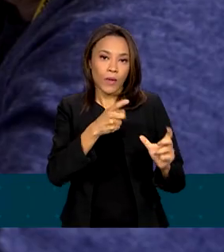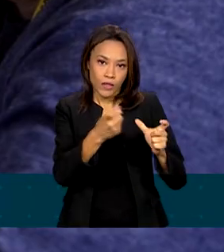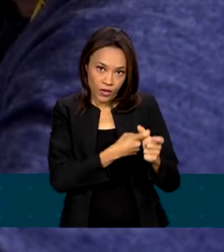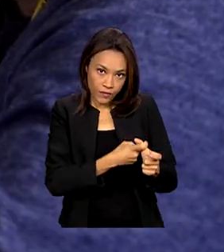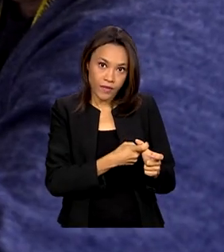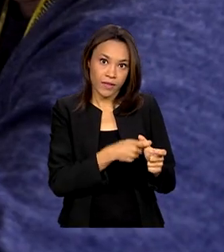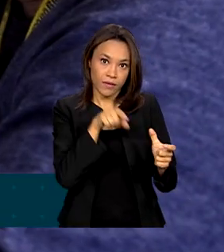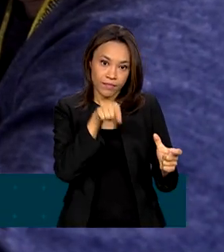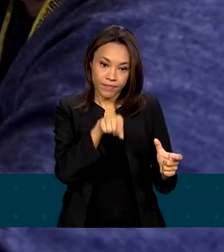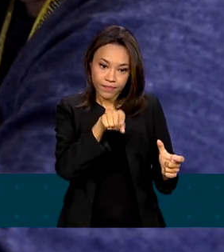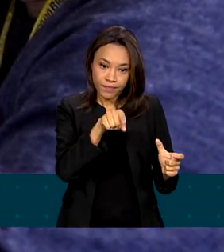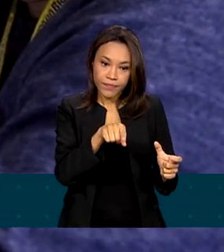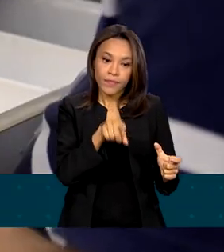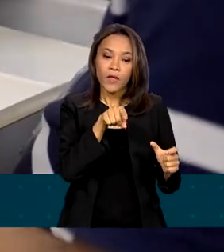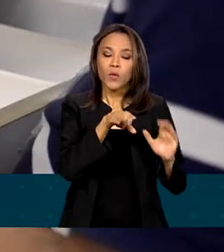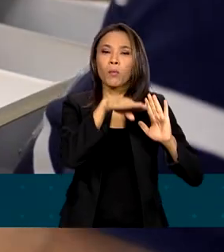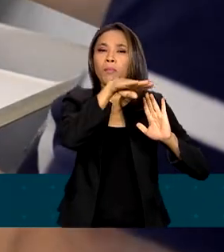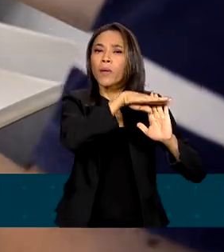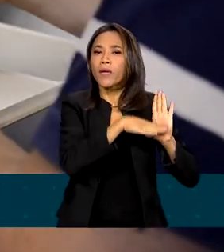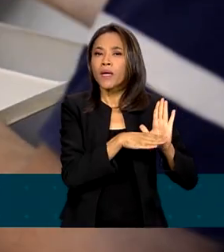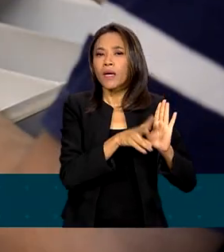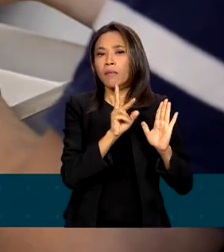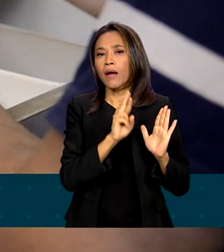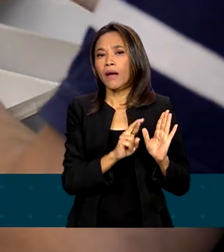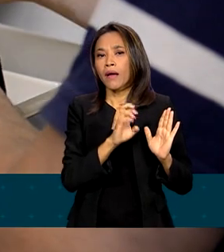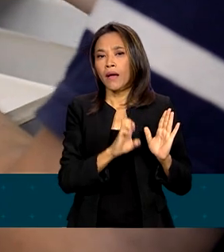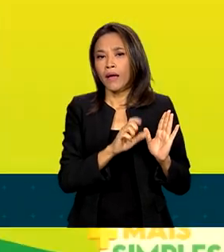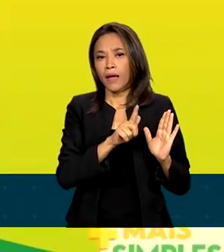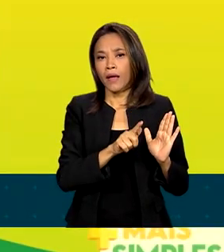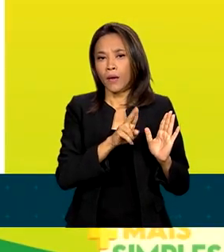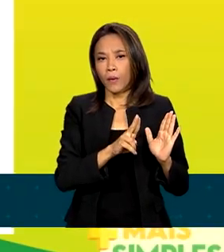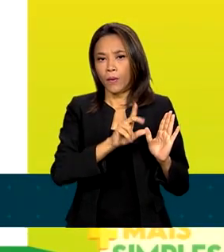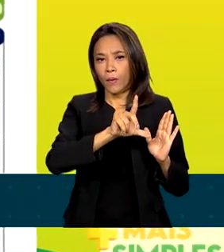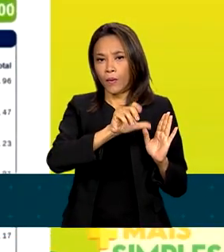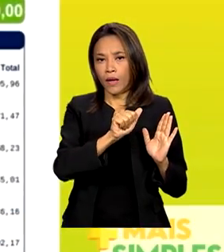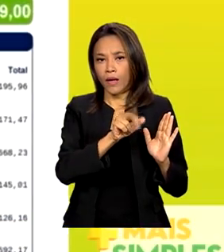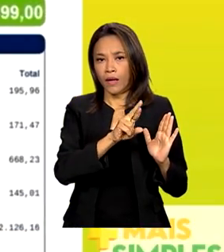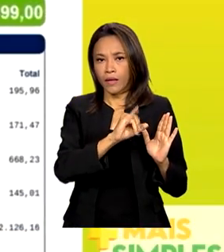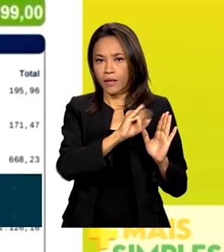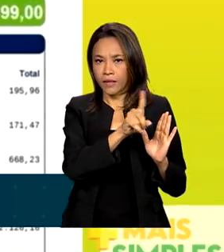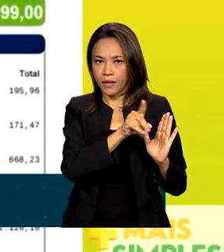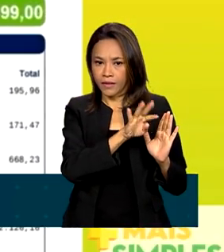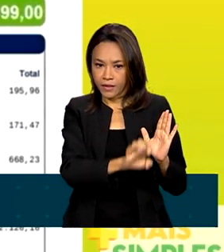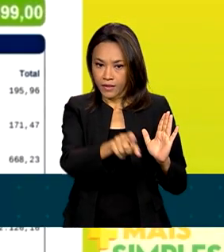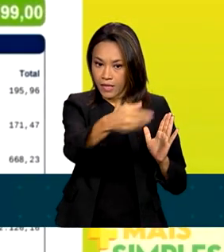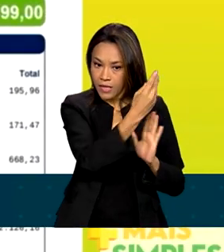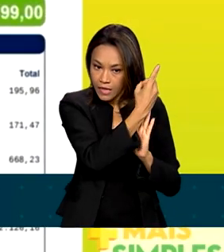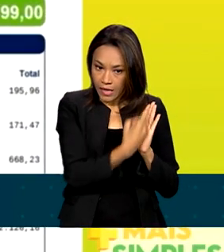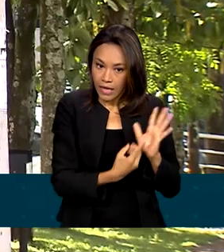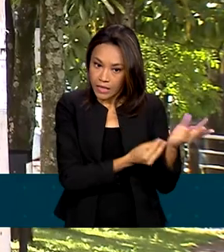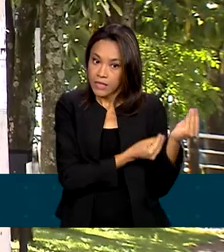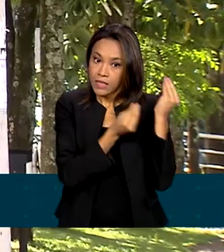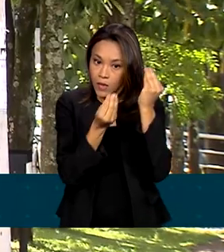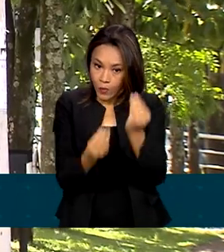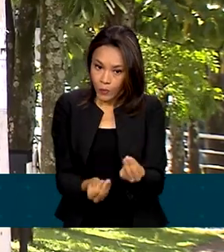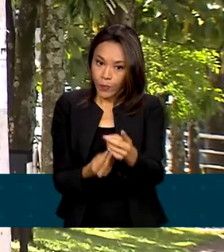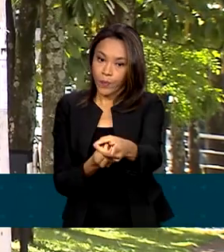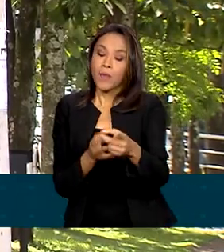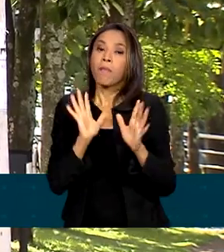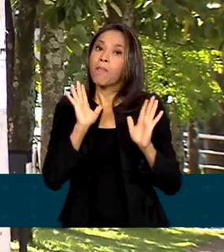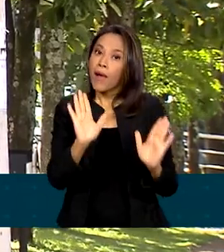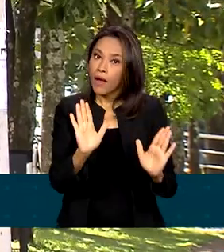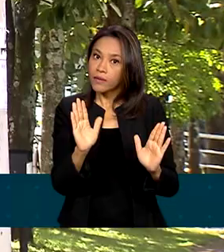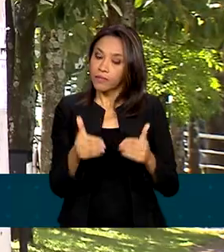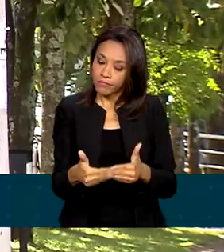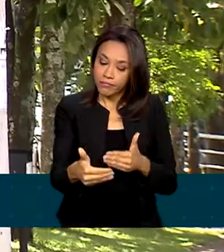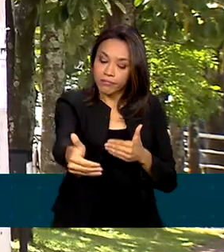União, no programa Regularize e para multas por atraso na entrega das declarações do Simples Nacional. Mas a previsão